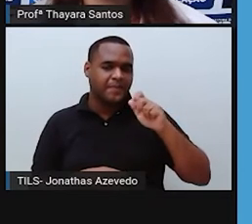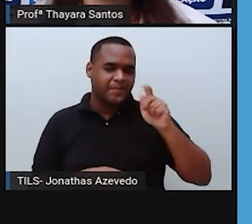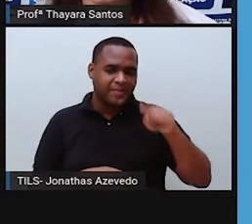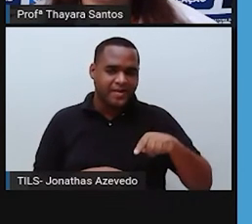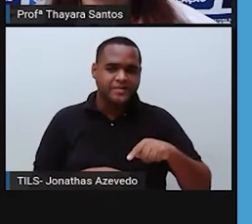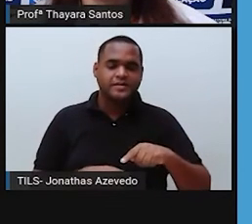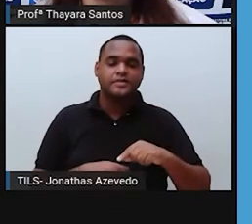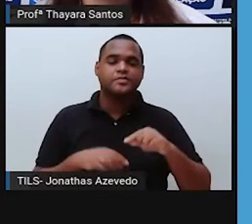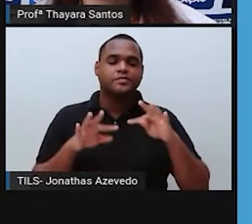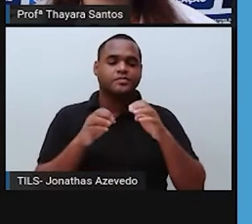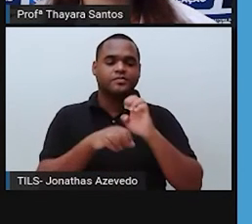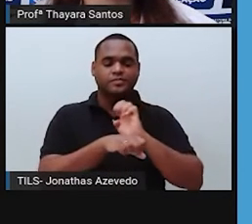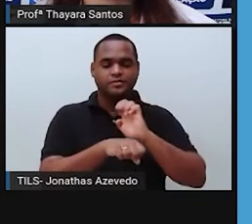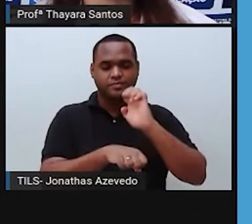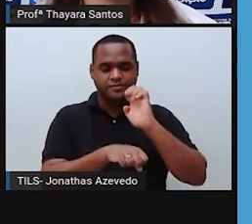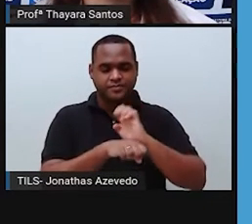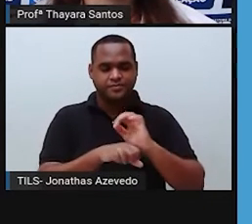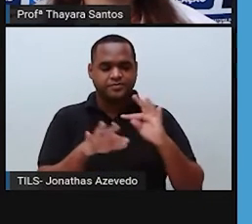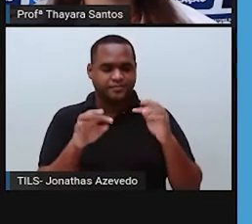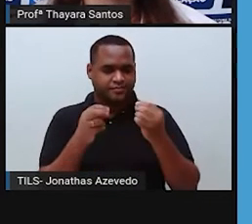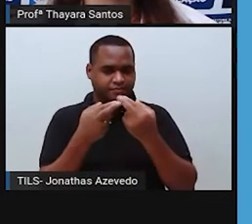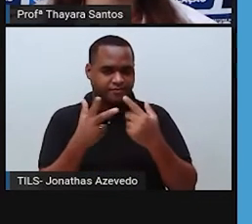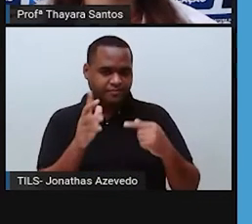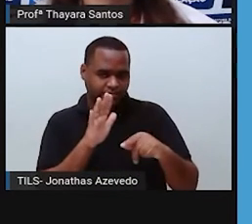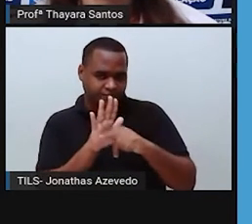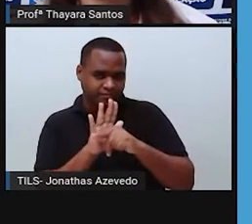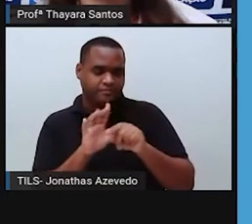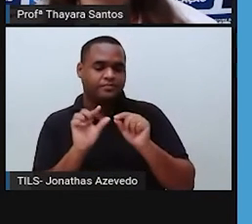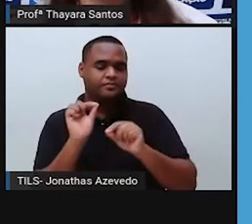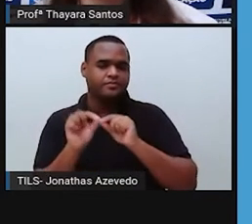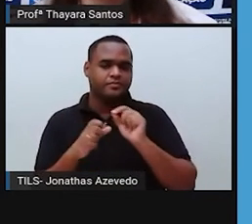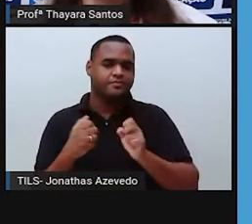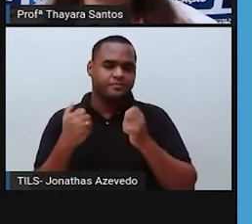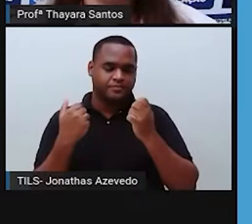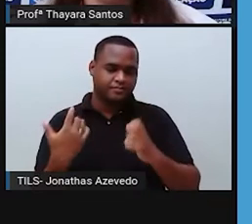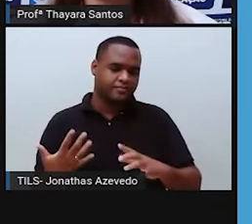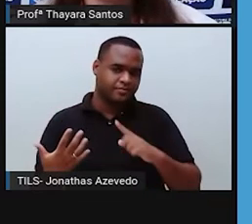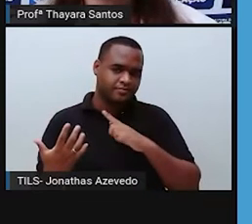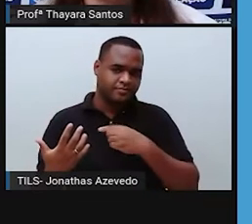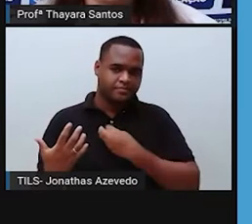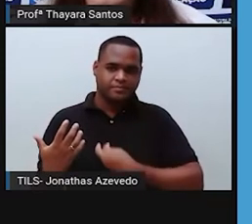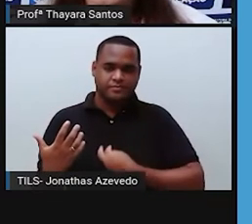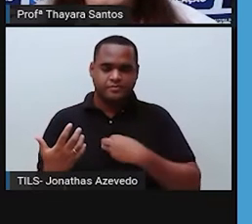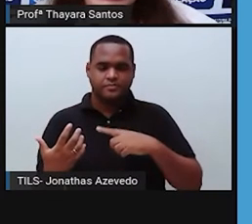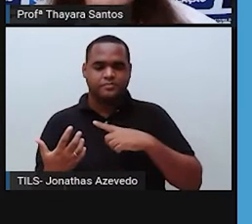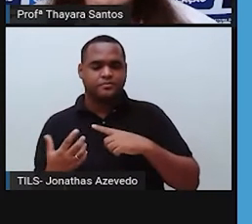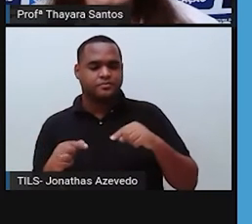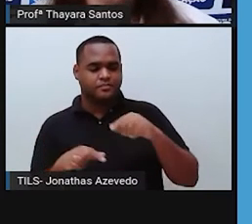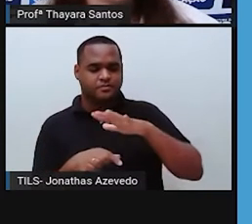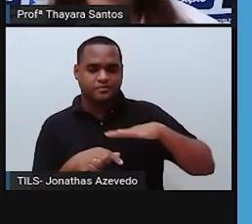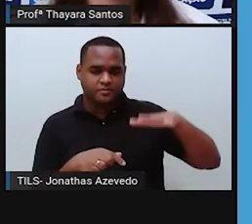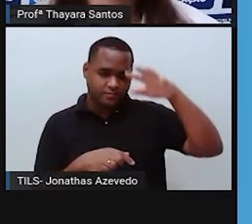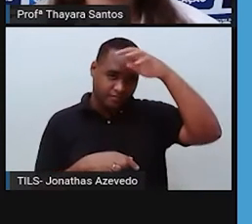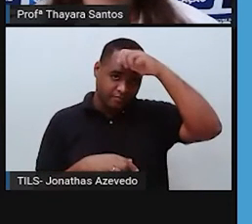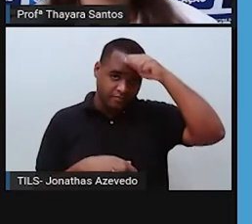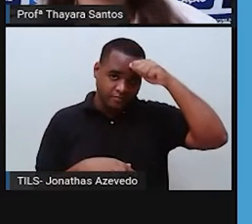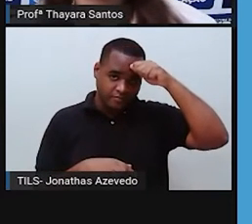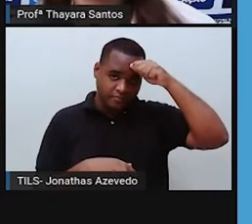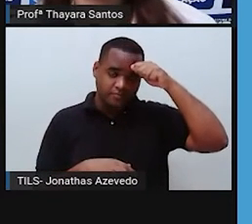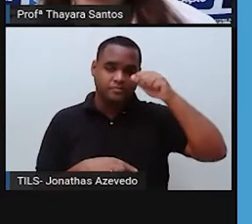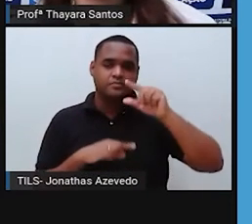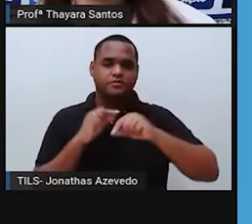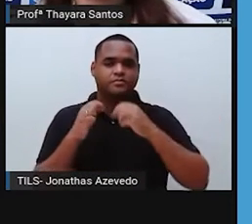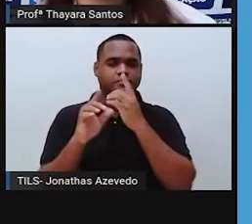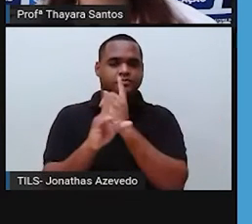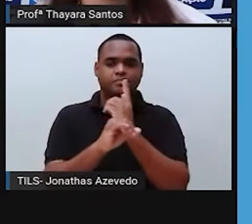nesses estados, a gente tem a presença predominante mesmo do bioma Amazônia, tá? E além de ser encontrada